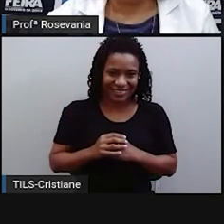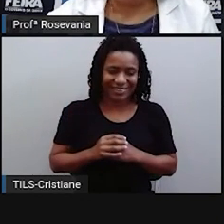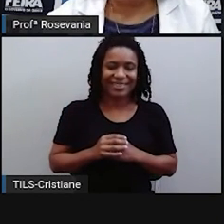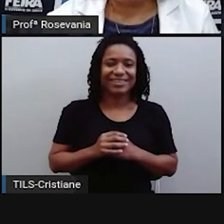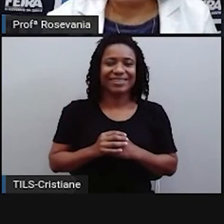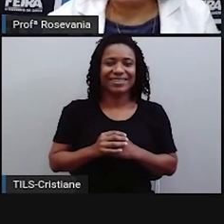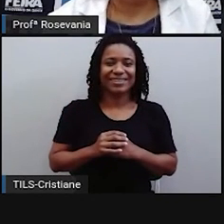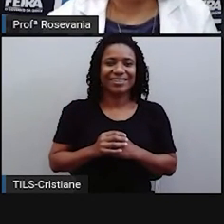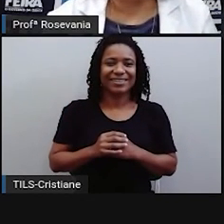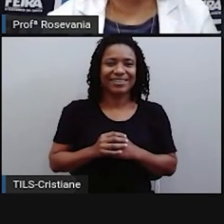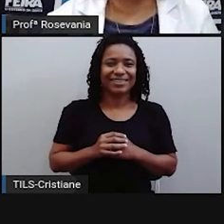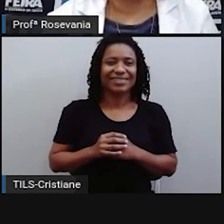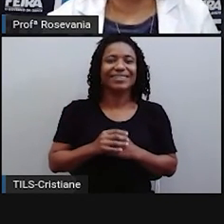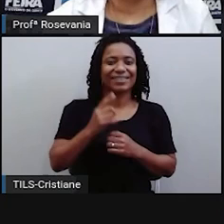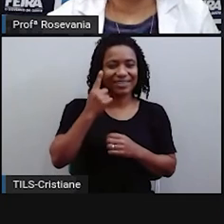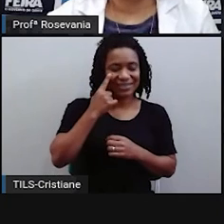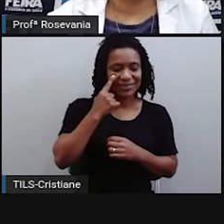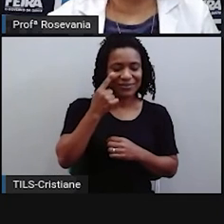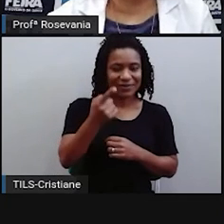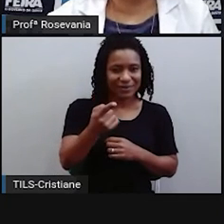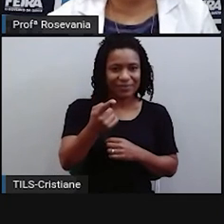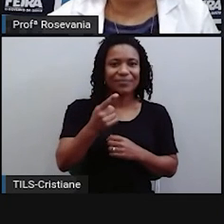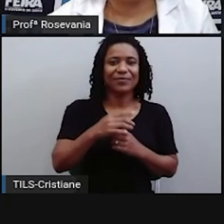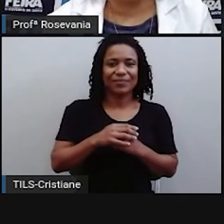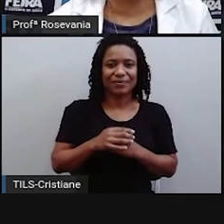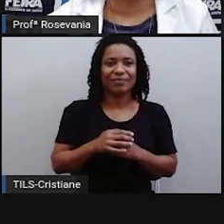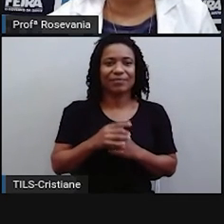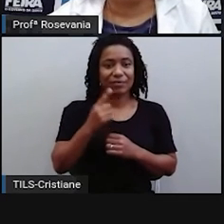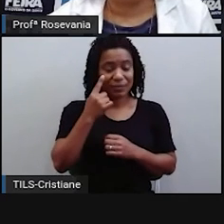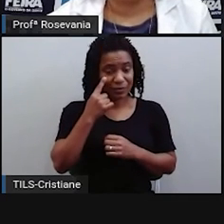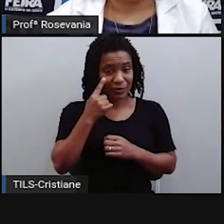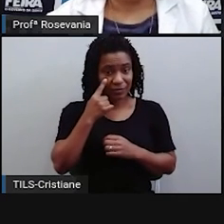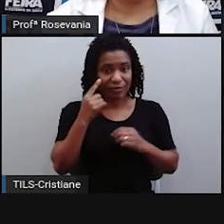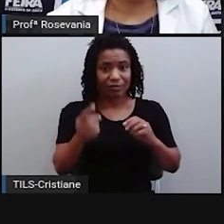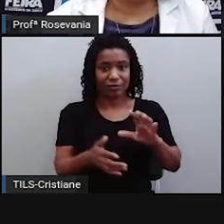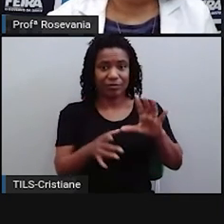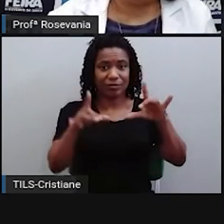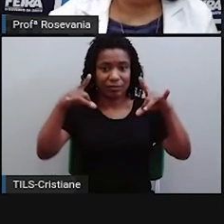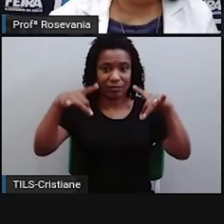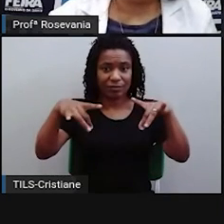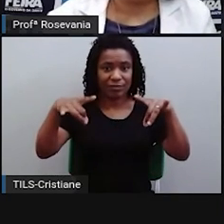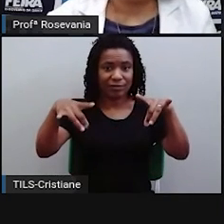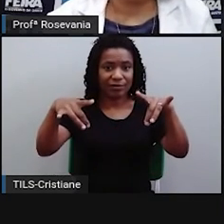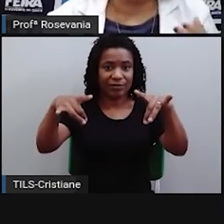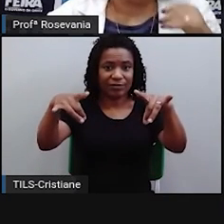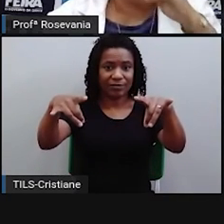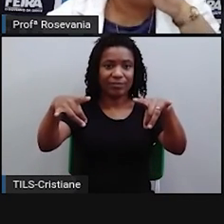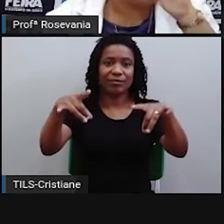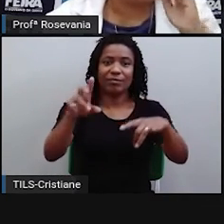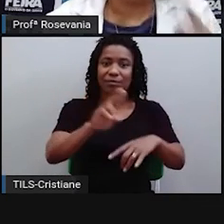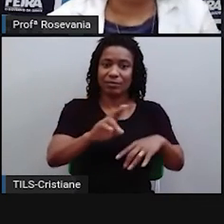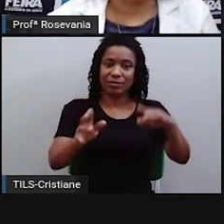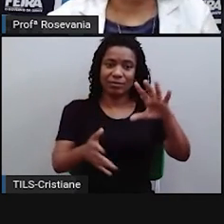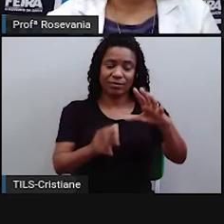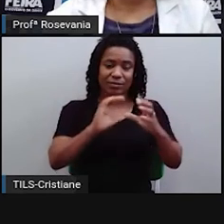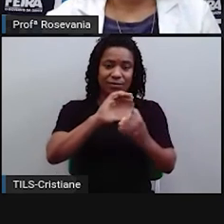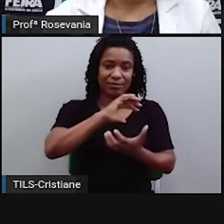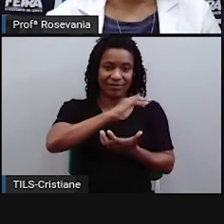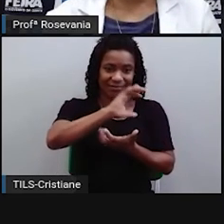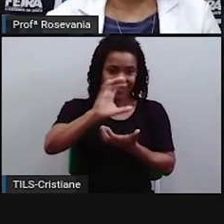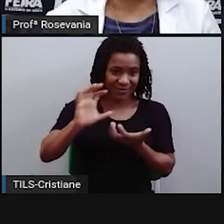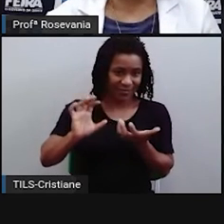Então aqui, gente, a Oceania, só recapitulando, né, ali é realmente a Austrália, mas não é o nome do continente, o nome do continente é a Oceania.